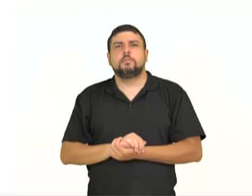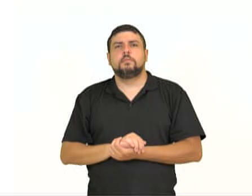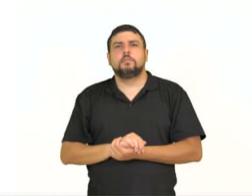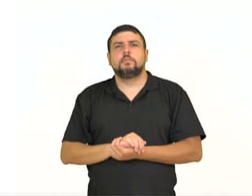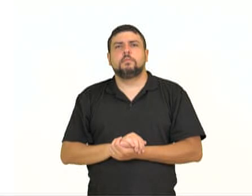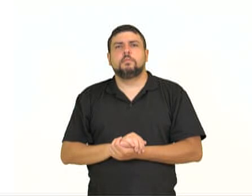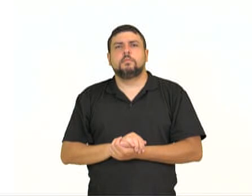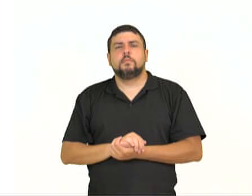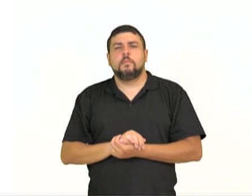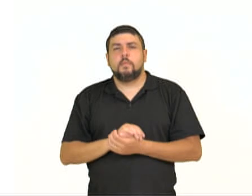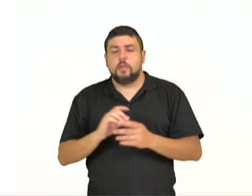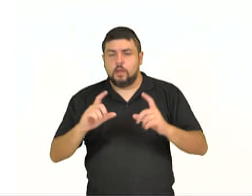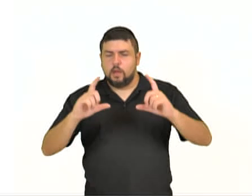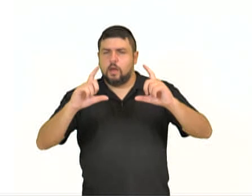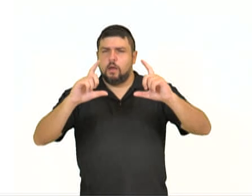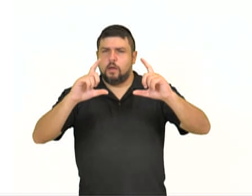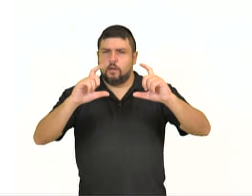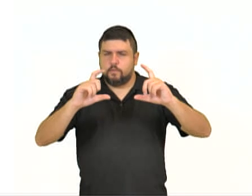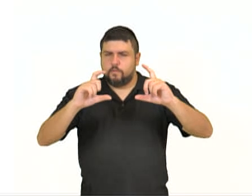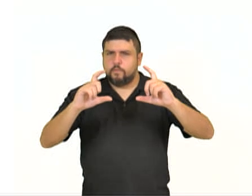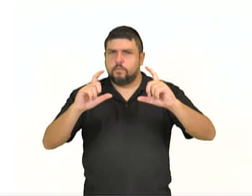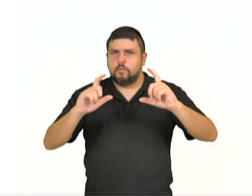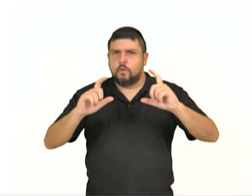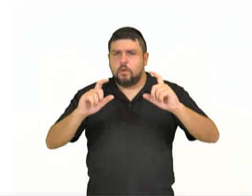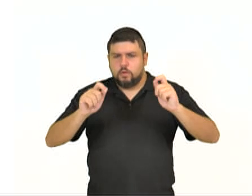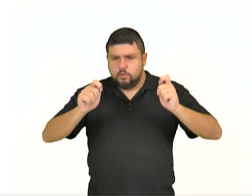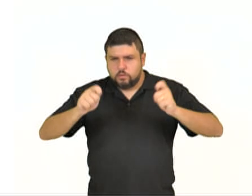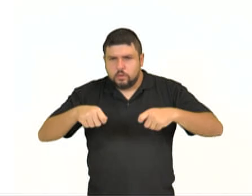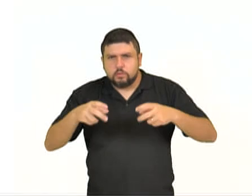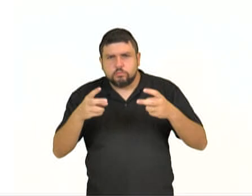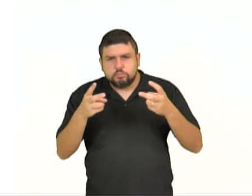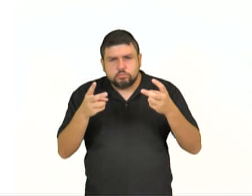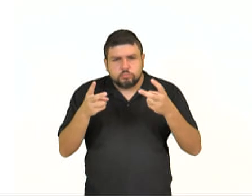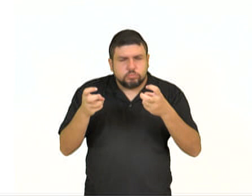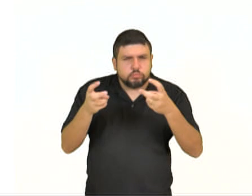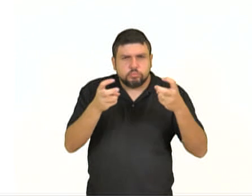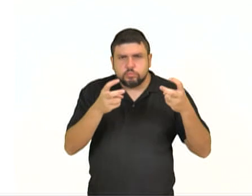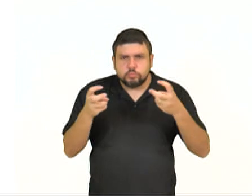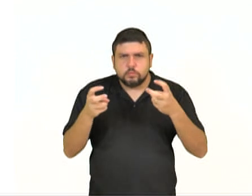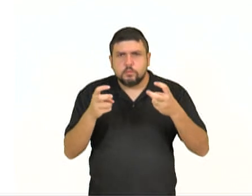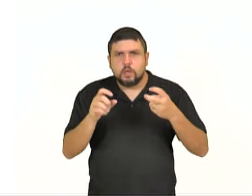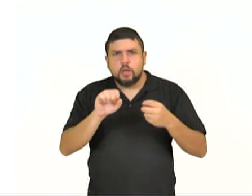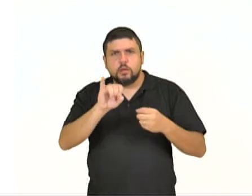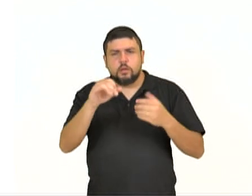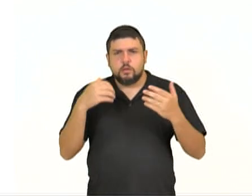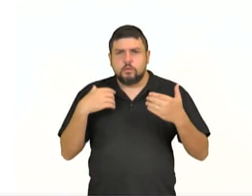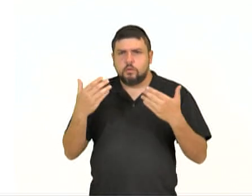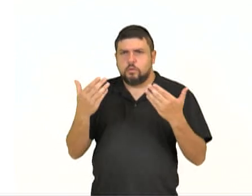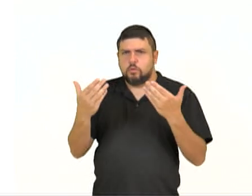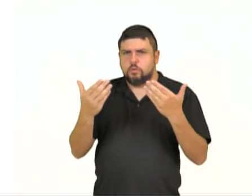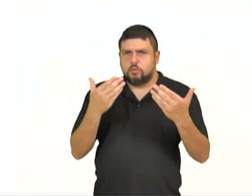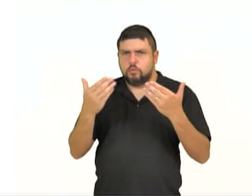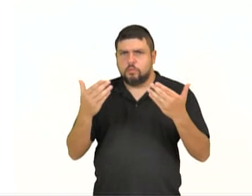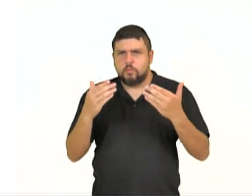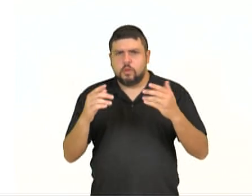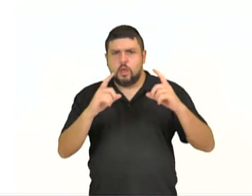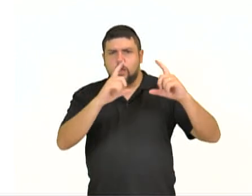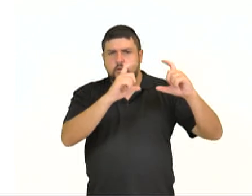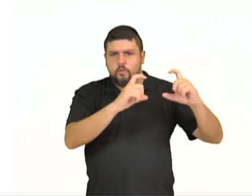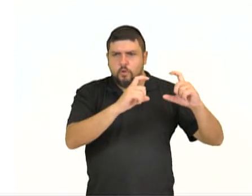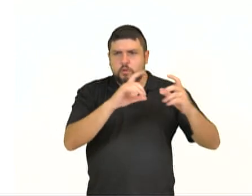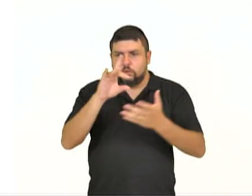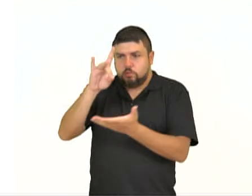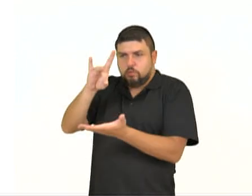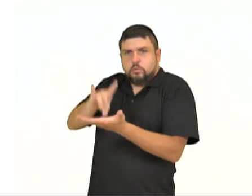Ler uma foto pode sugerir um sentido perceptivo, quando calcada na analogia da foto como realidade. Então, se ela